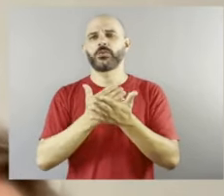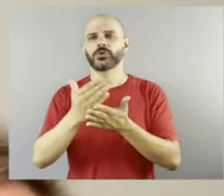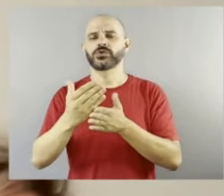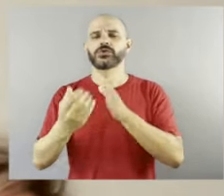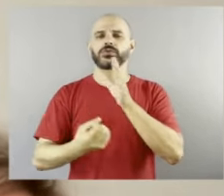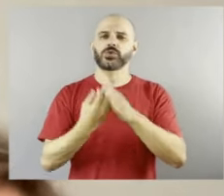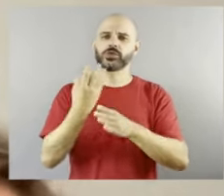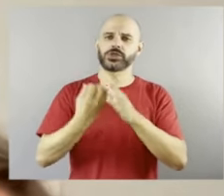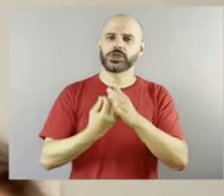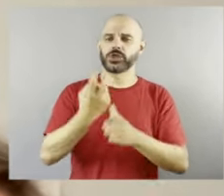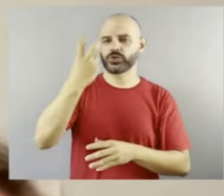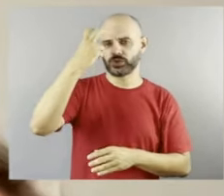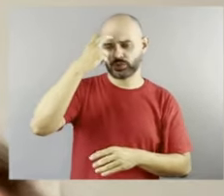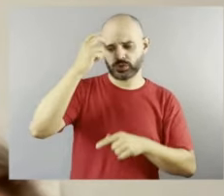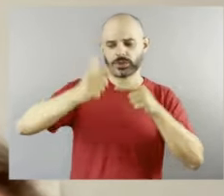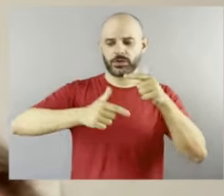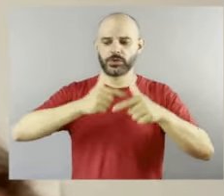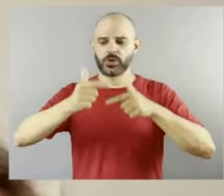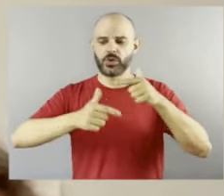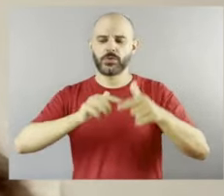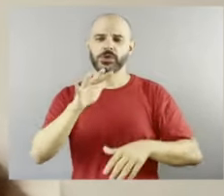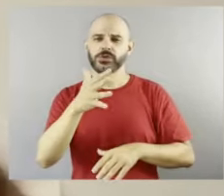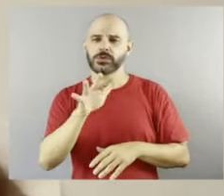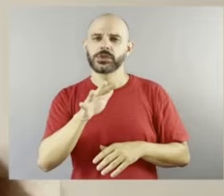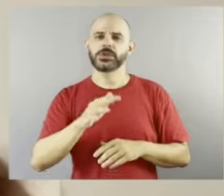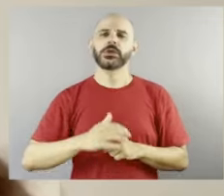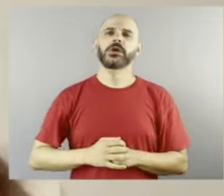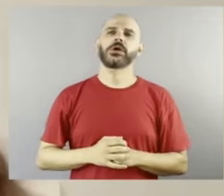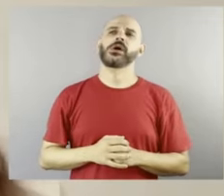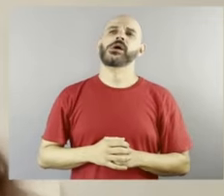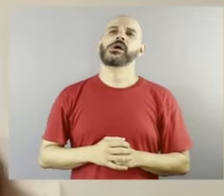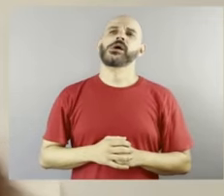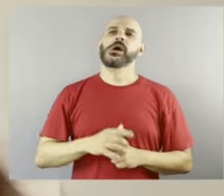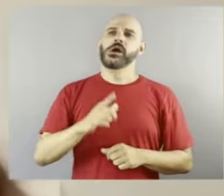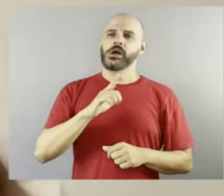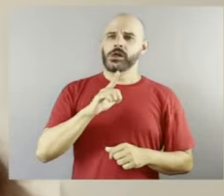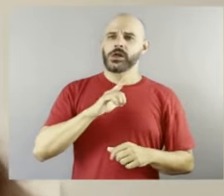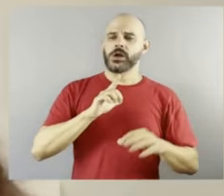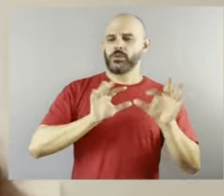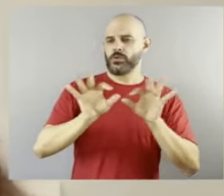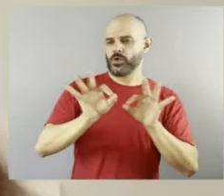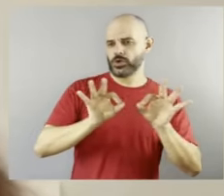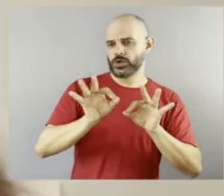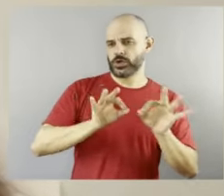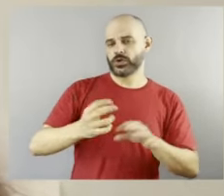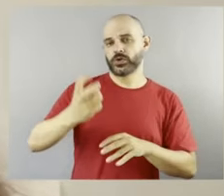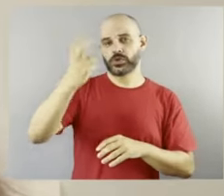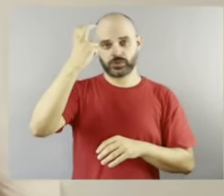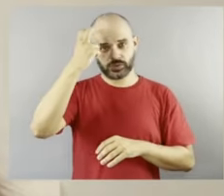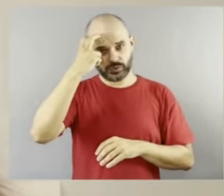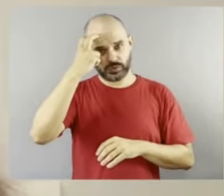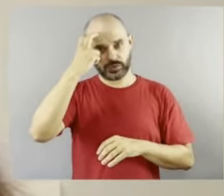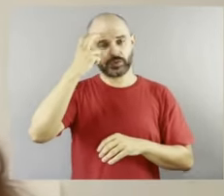culturais já trabalhando com diversidade, mas em 2004, mais efetivamente, com projetos culturais,